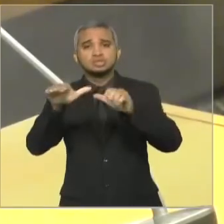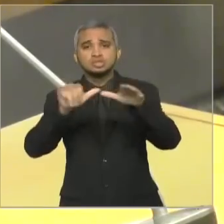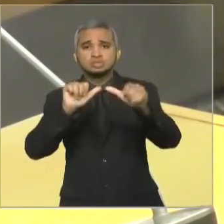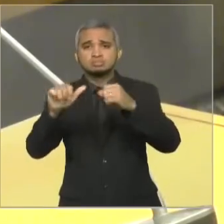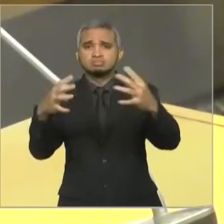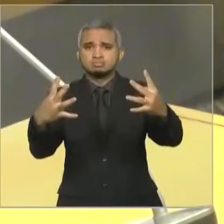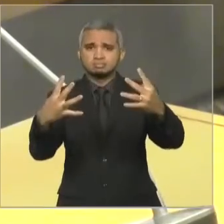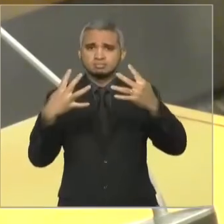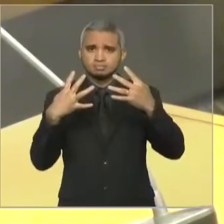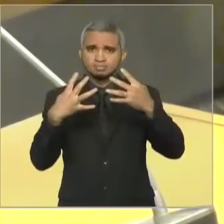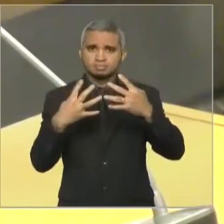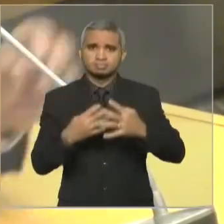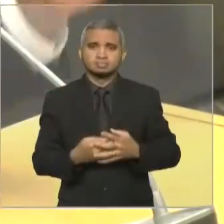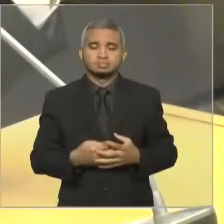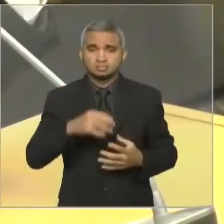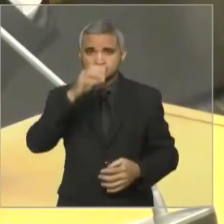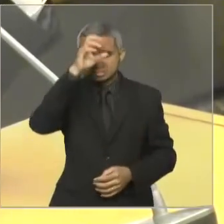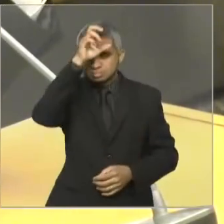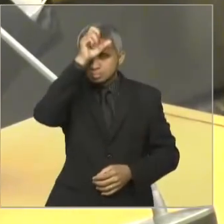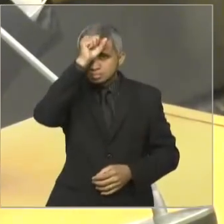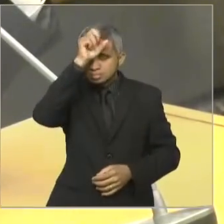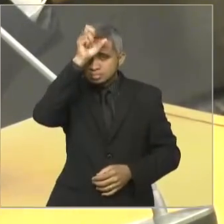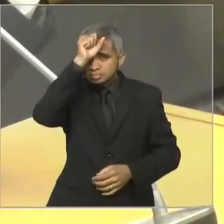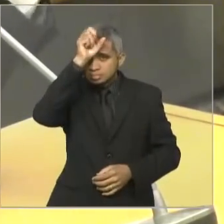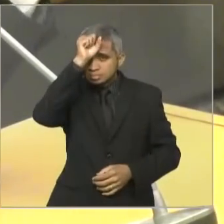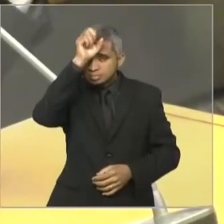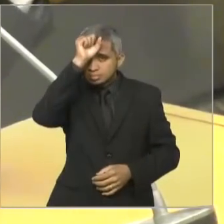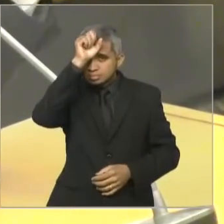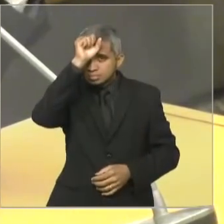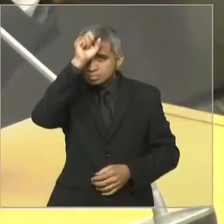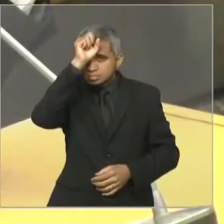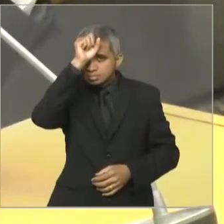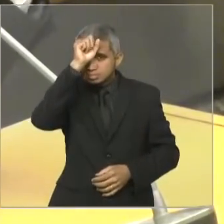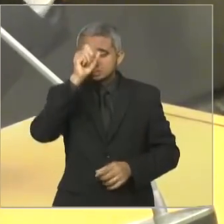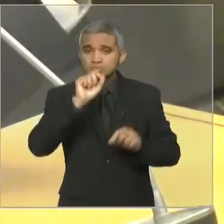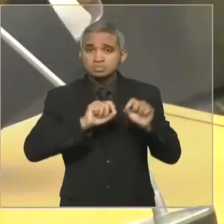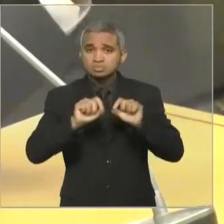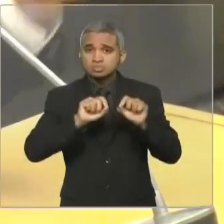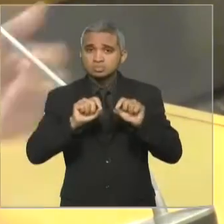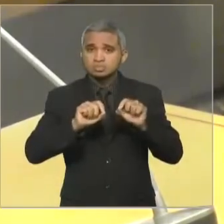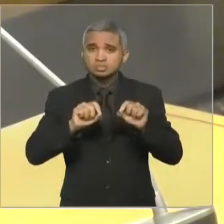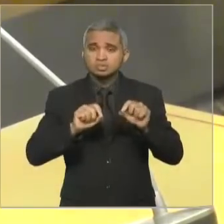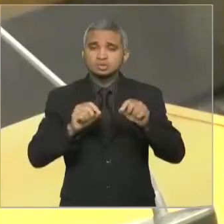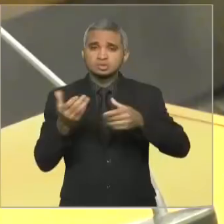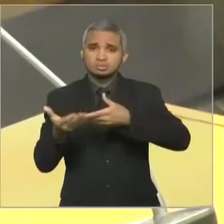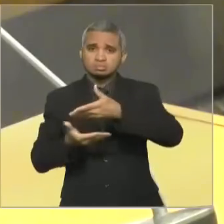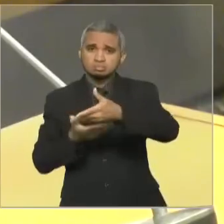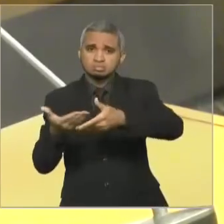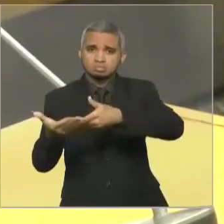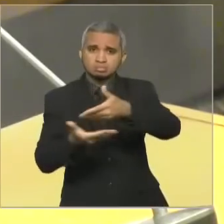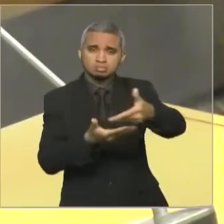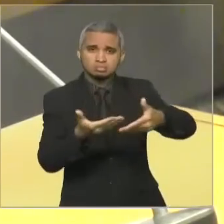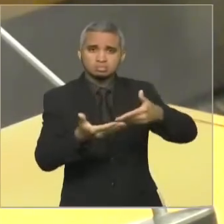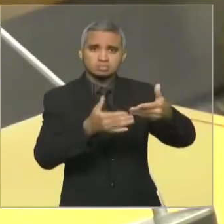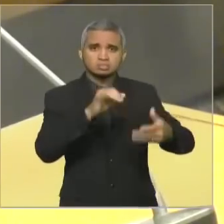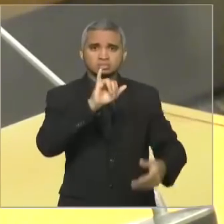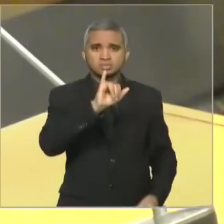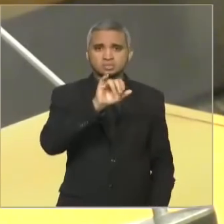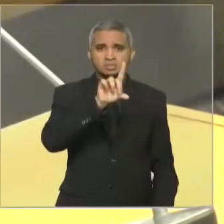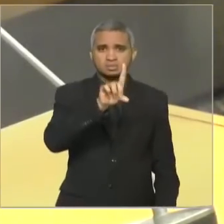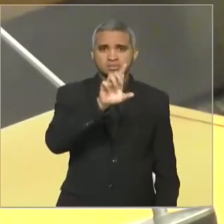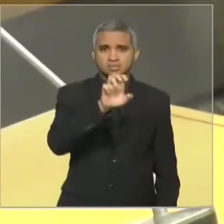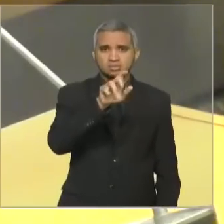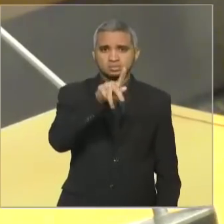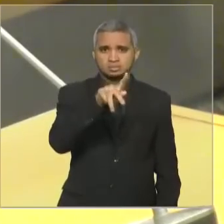o aprendizado da independência e harmonia entre os poderes. Nós somos eleitos para o